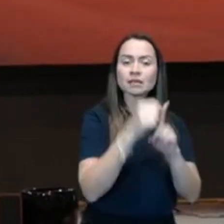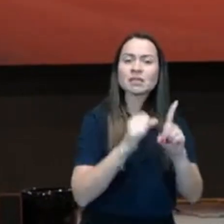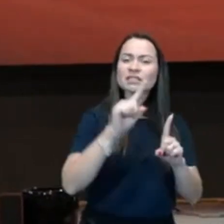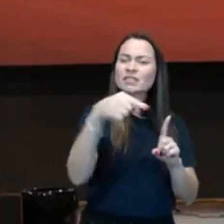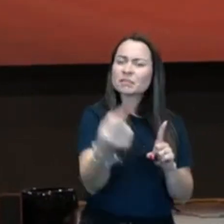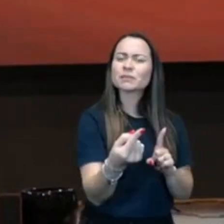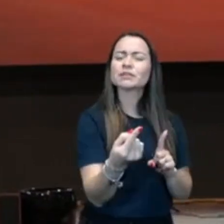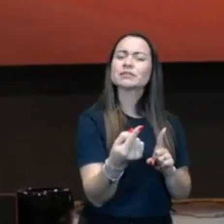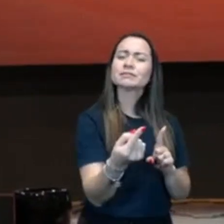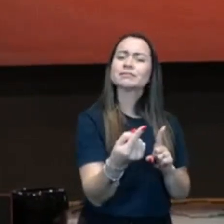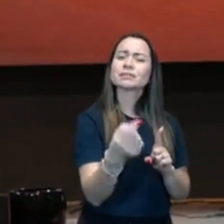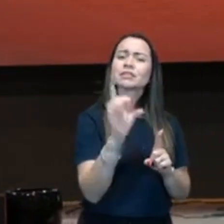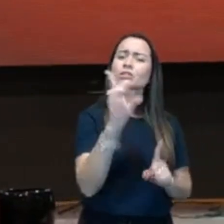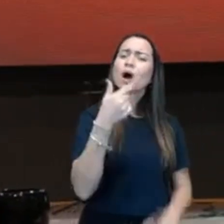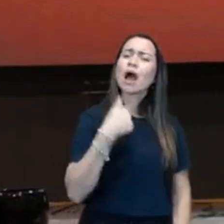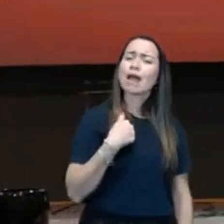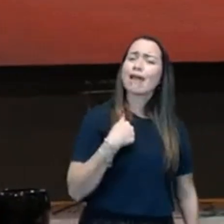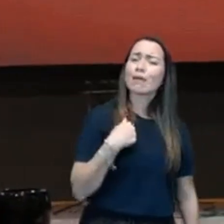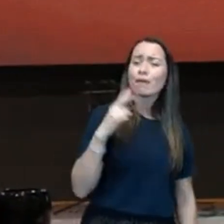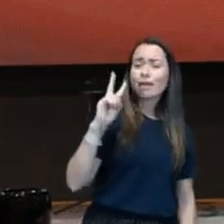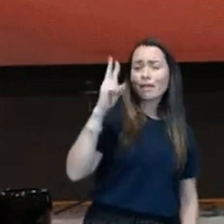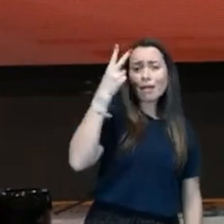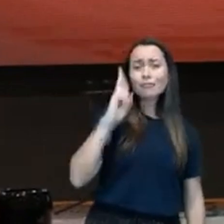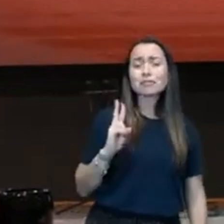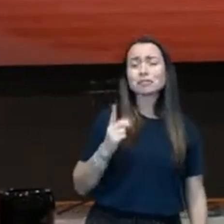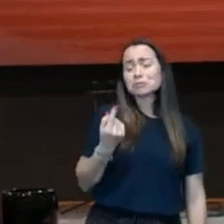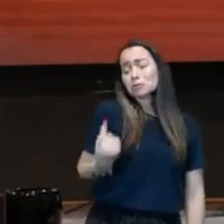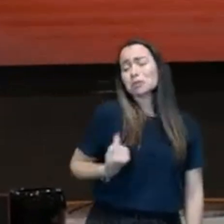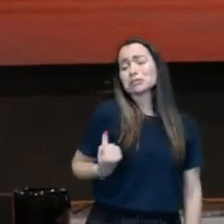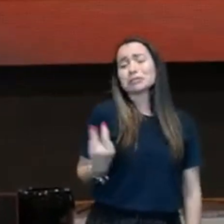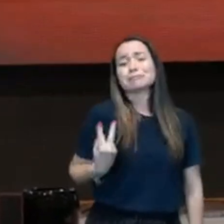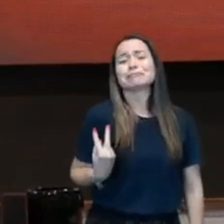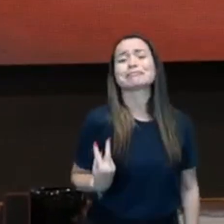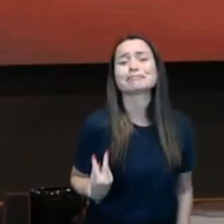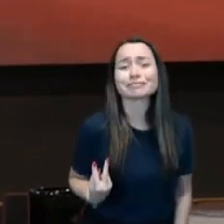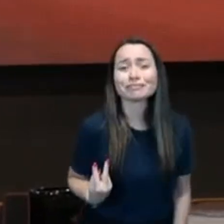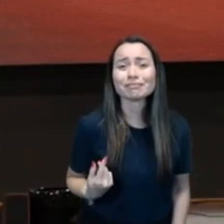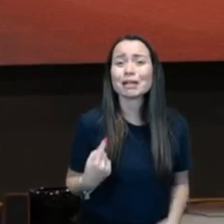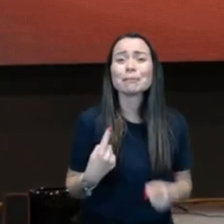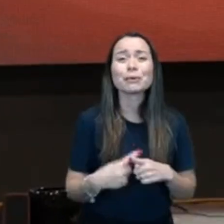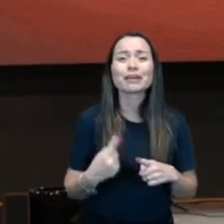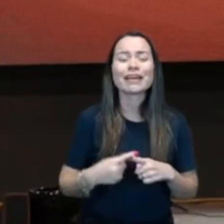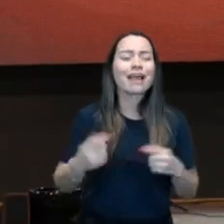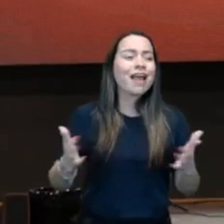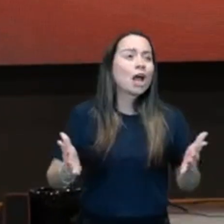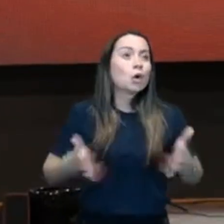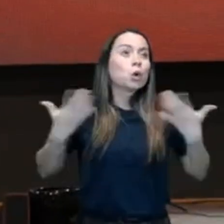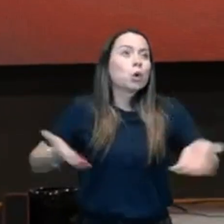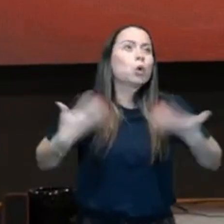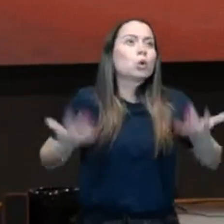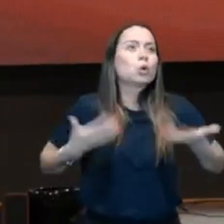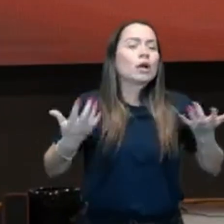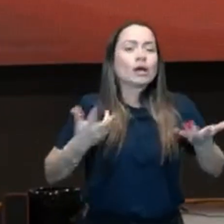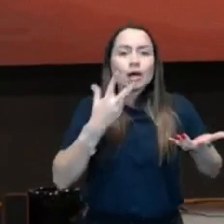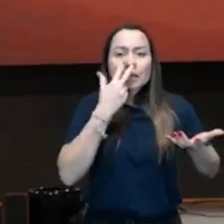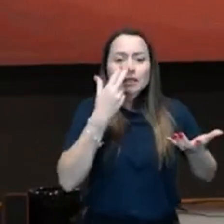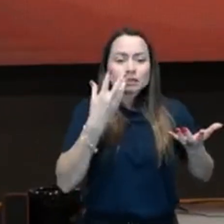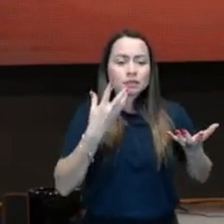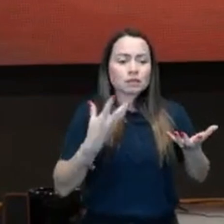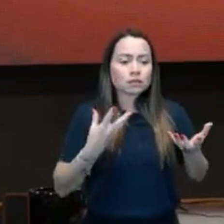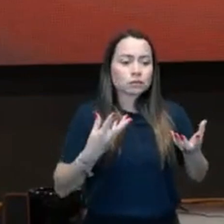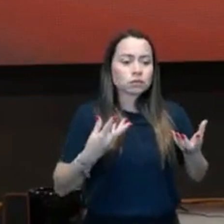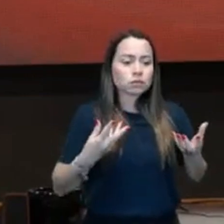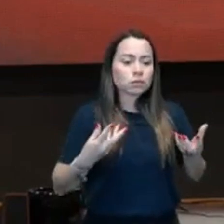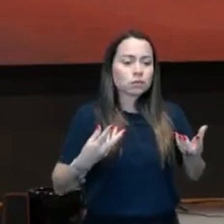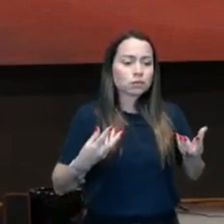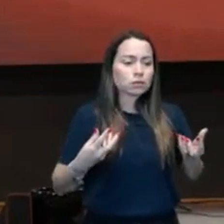Por quê? Porque a empolgação foi embora. A permanência não anda com a empolgação. A permanência anda com a